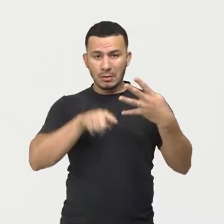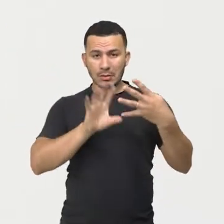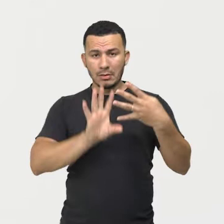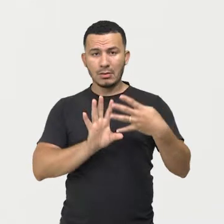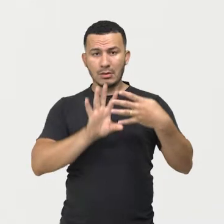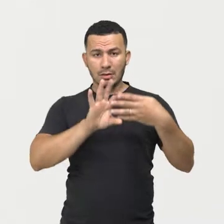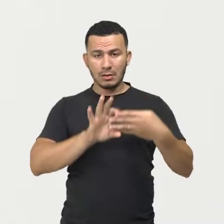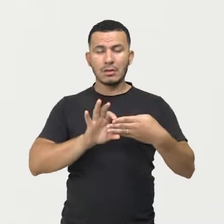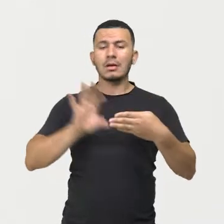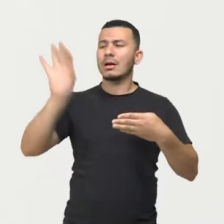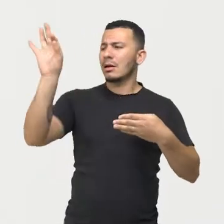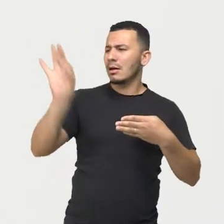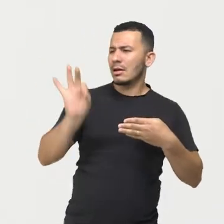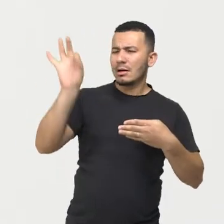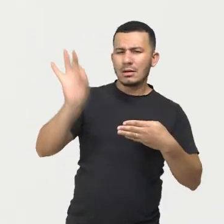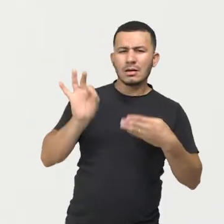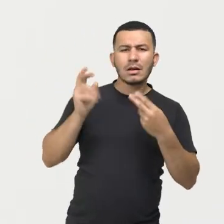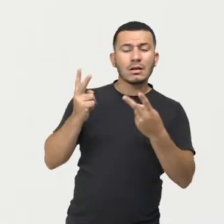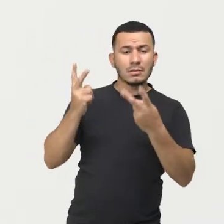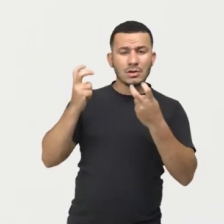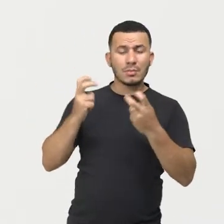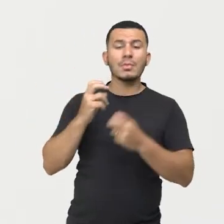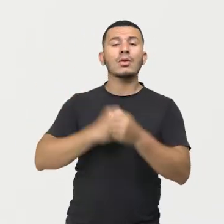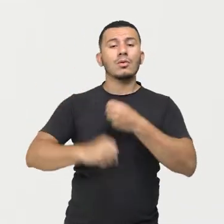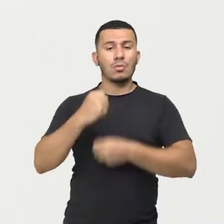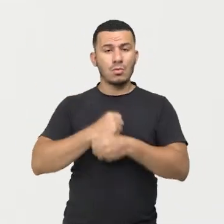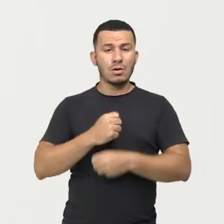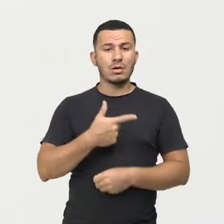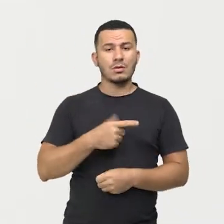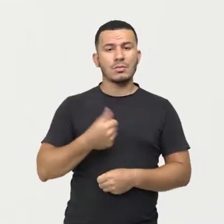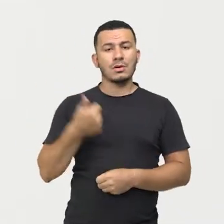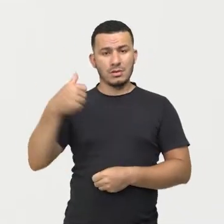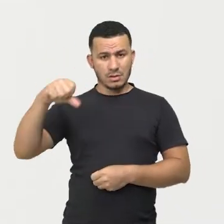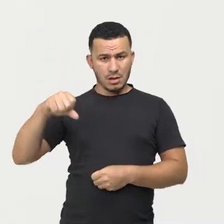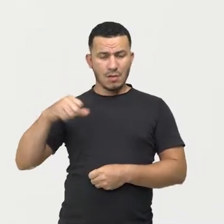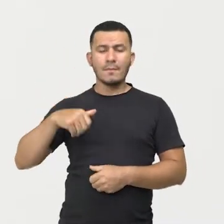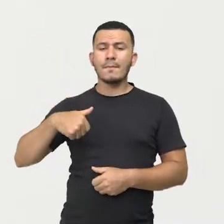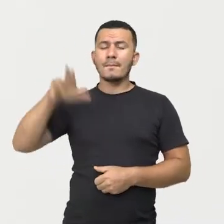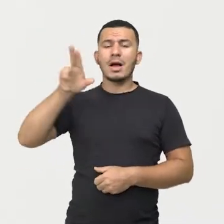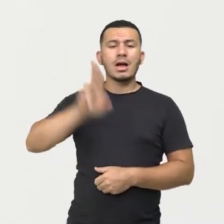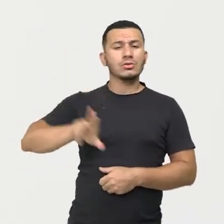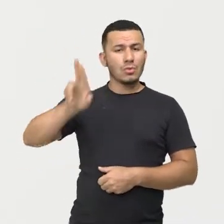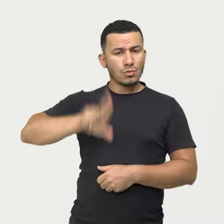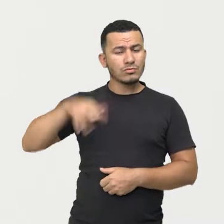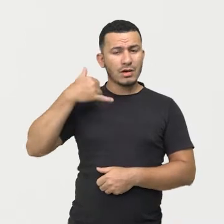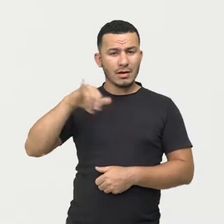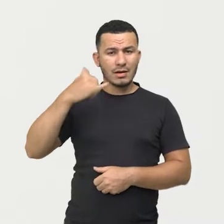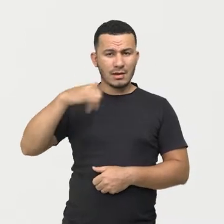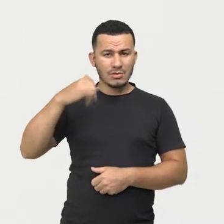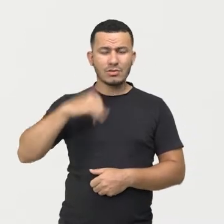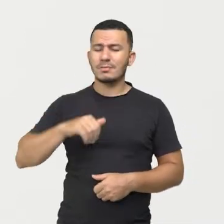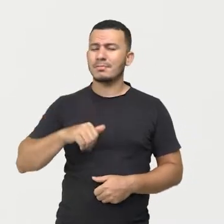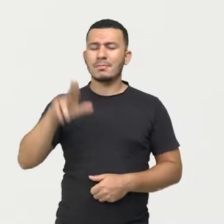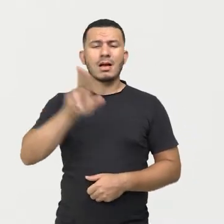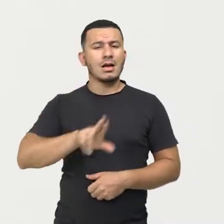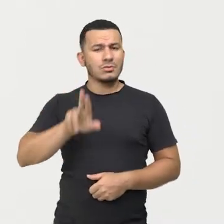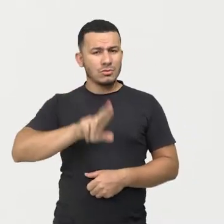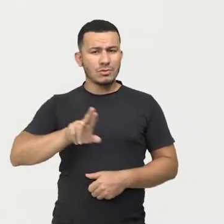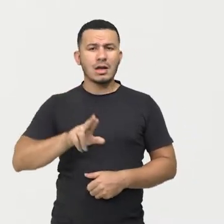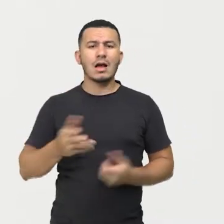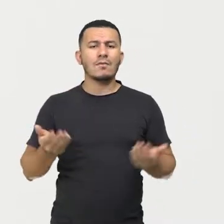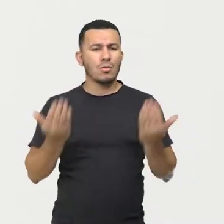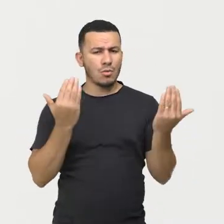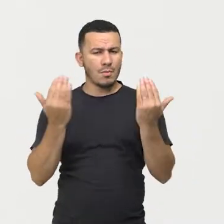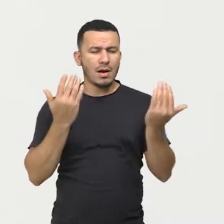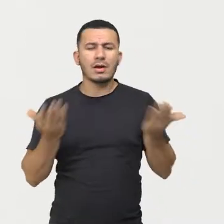porcentagens, nós verificamos que no ano de 2019, as fontes de energias renováveis eram muito mais utilizadas do que